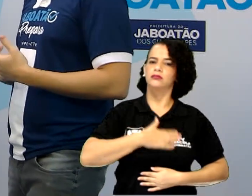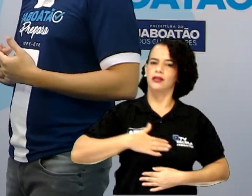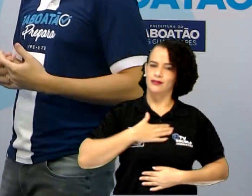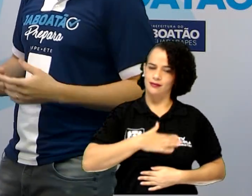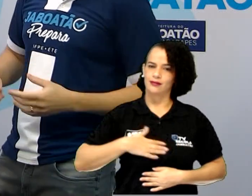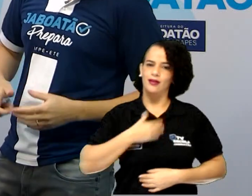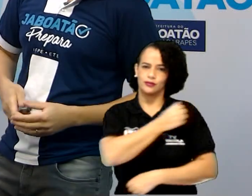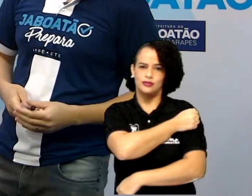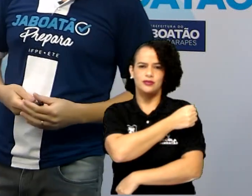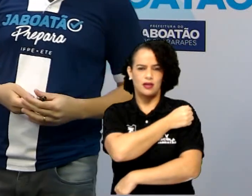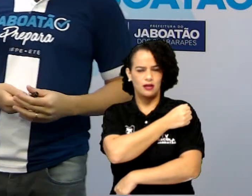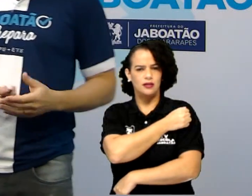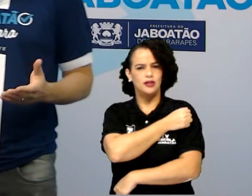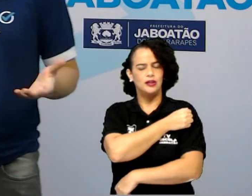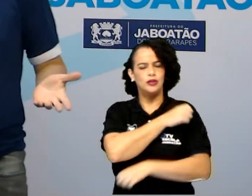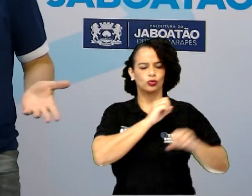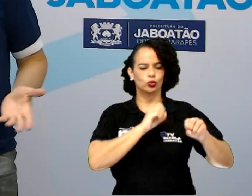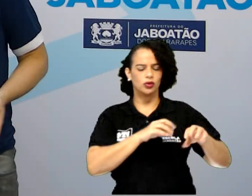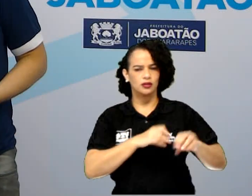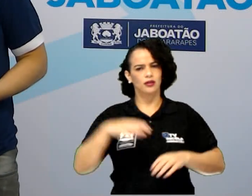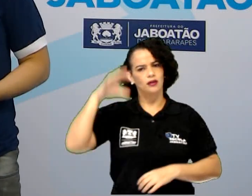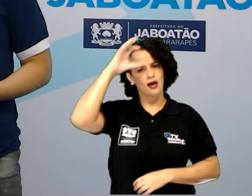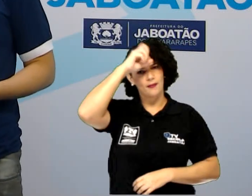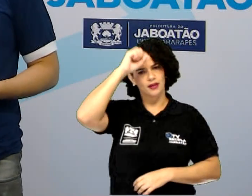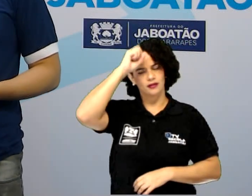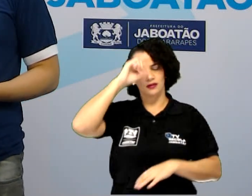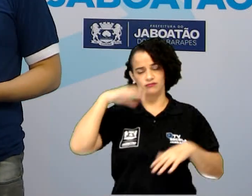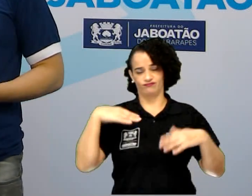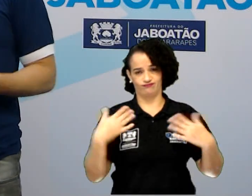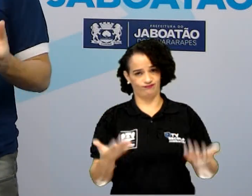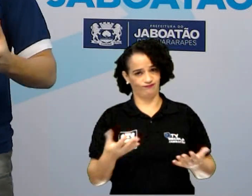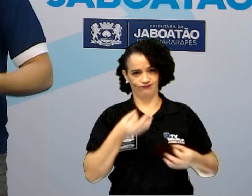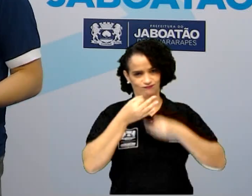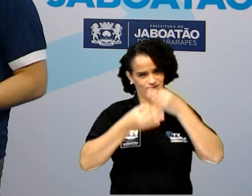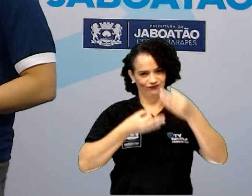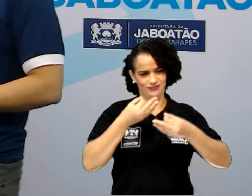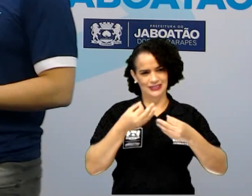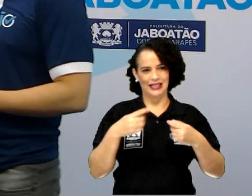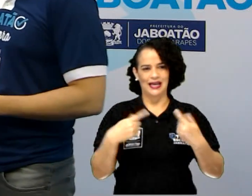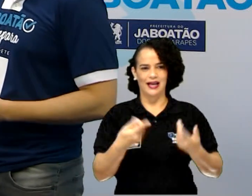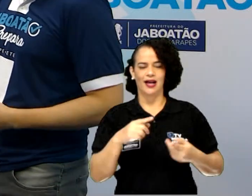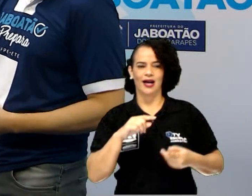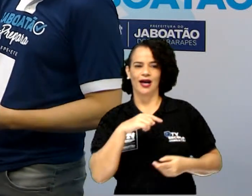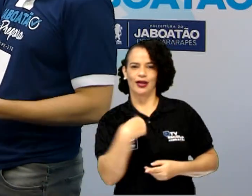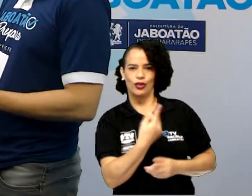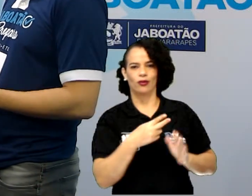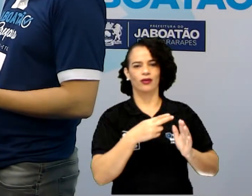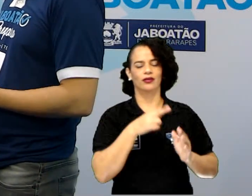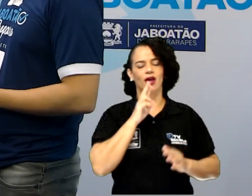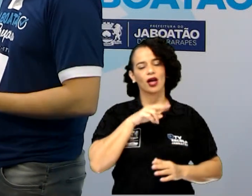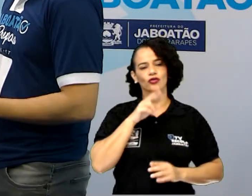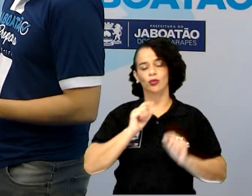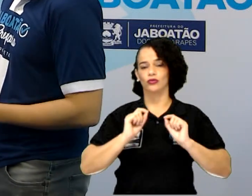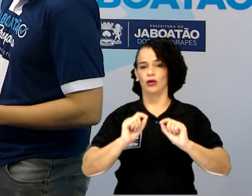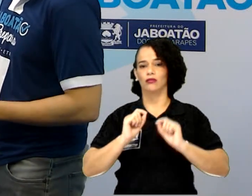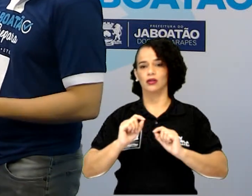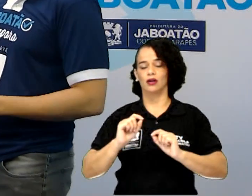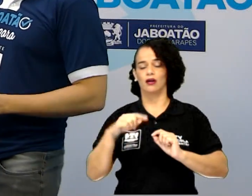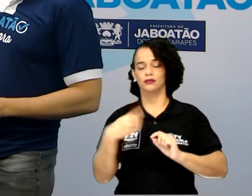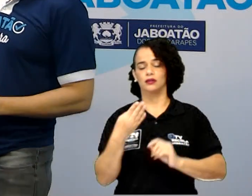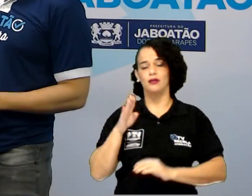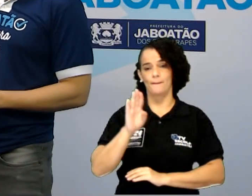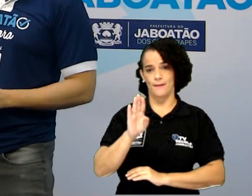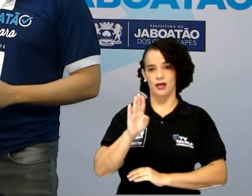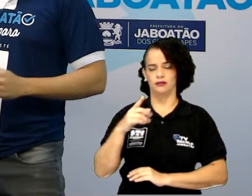do ensino e da aprendizagem. Bom, eu não preciso nem comentar, né? Nossa resposta aí é o item B de bola, em que a gente vê que